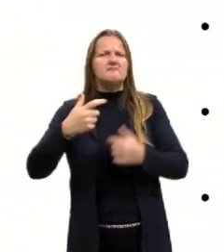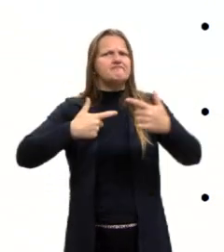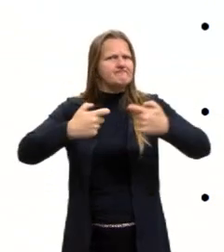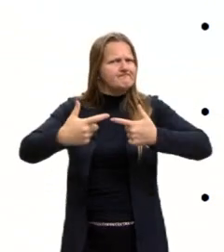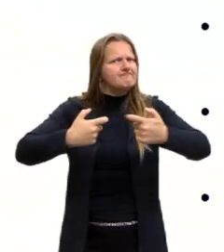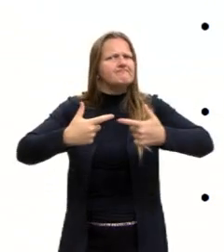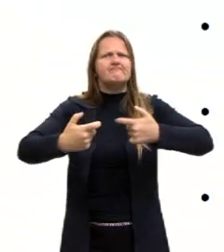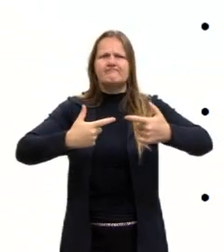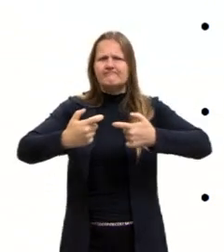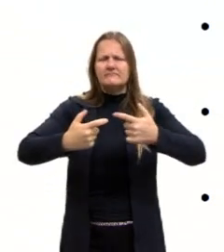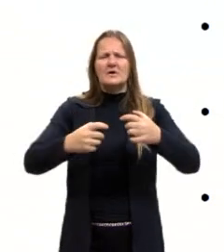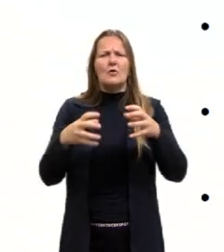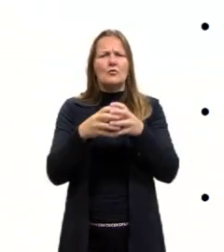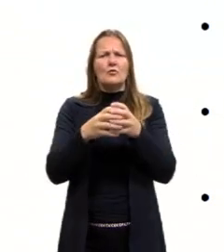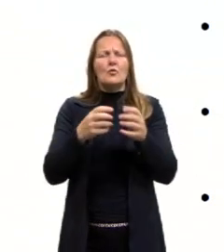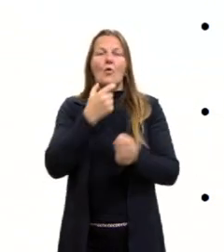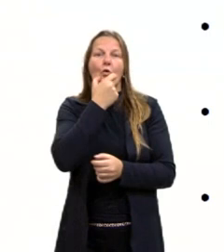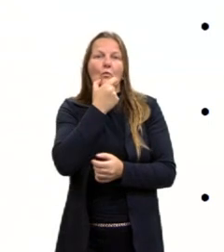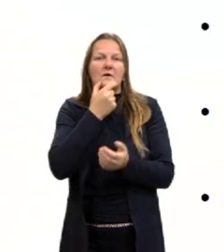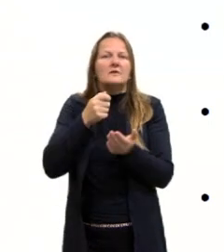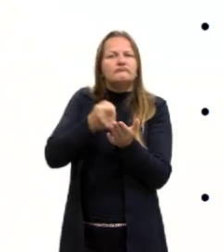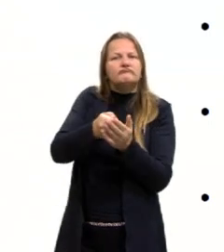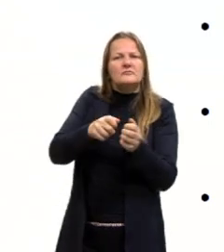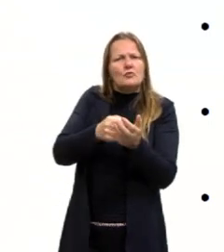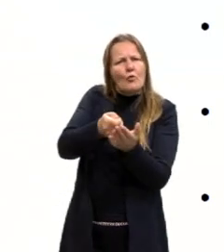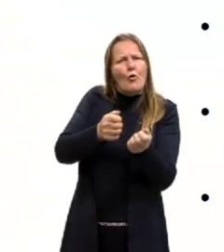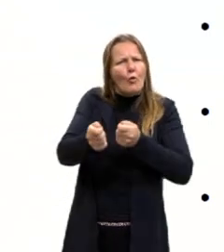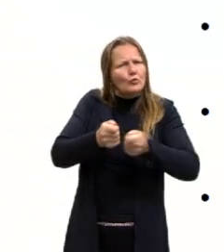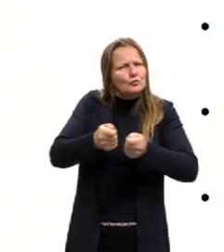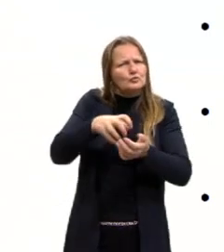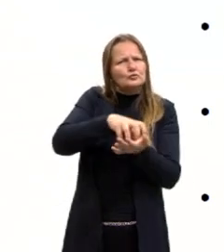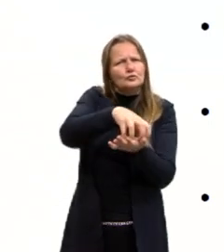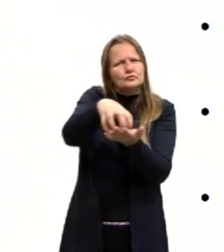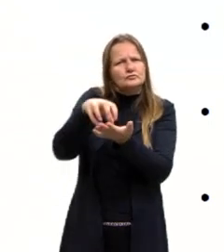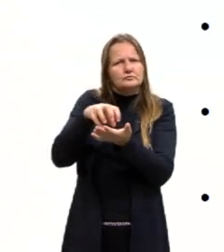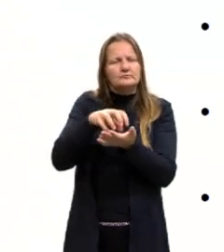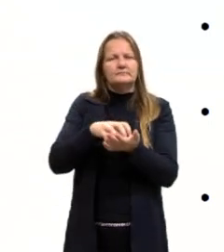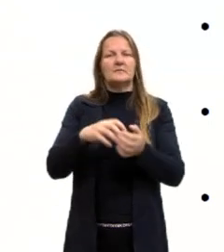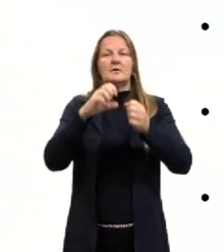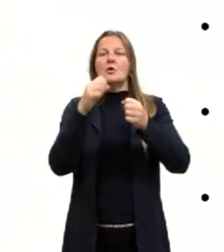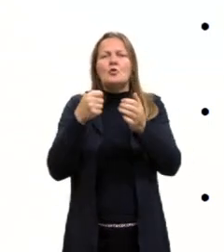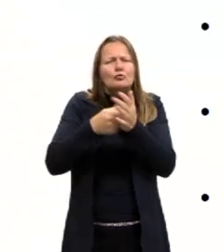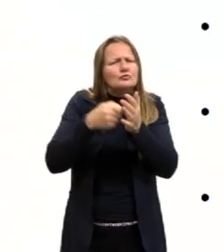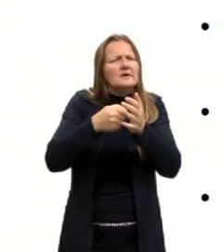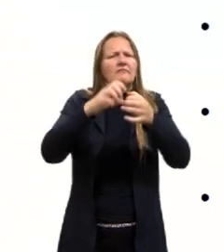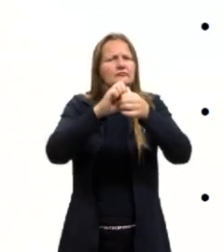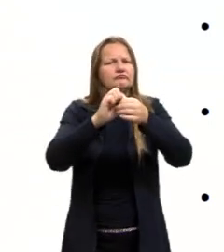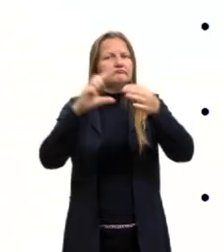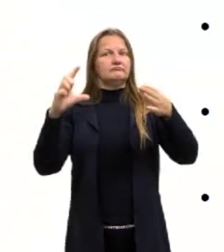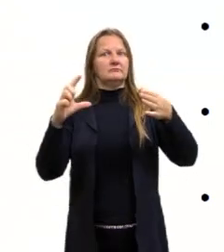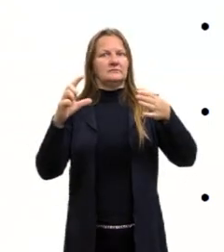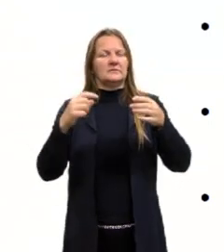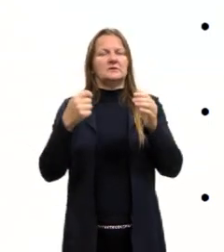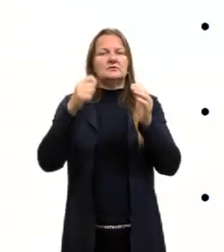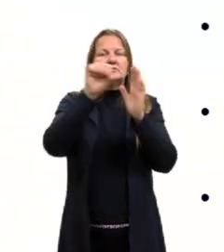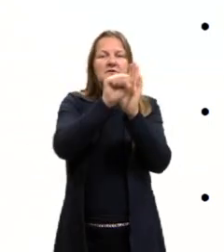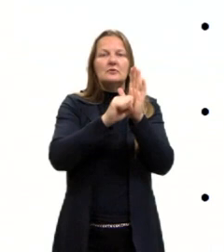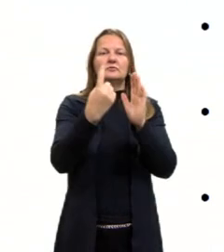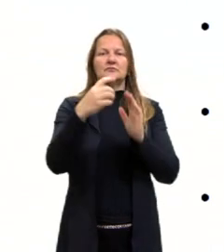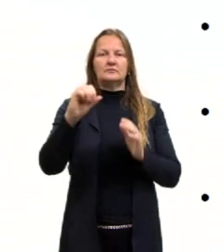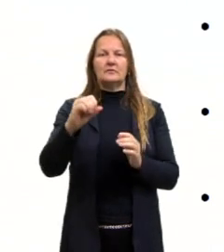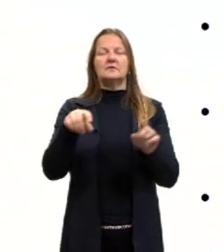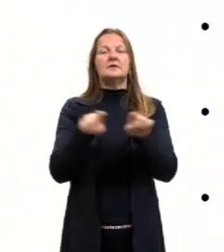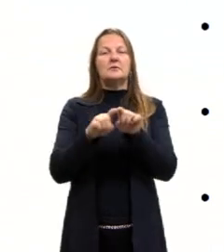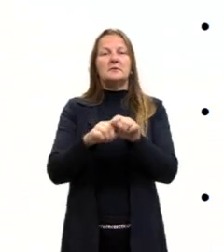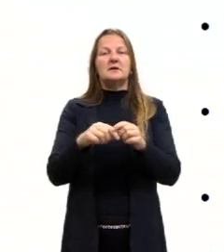essas pessoas que foram dominadas pelos britânicos, tentaram lutar pela sua liberdade já no século XIX. E também, lá